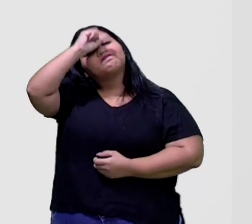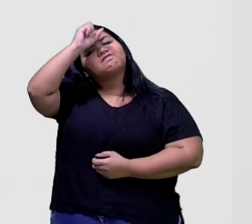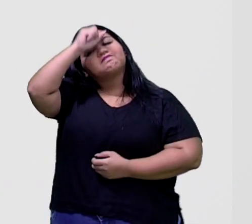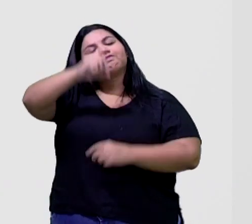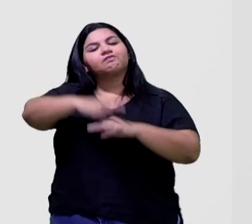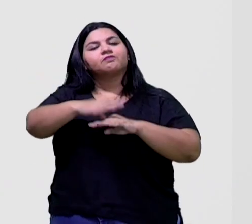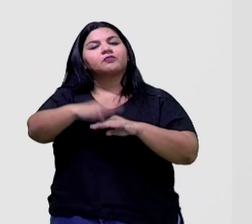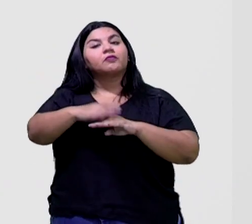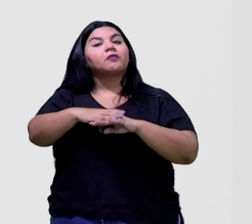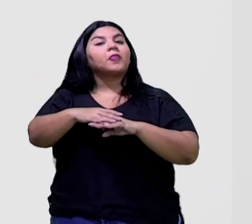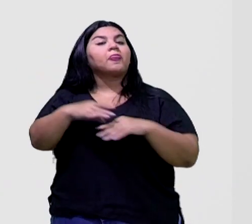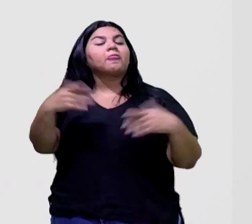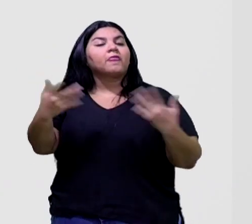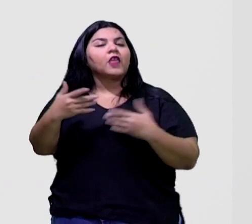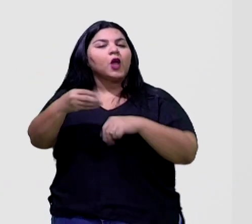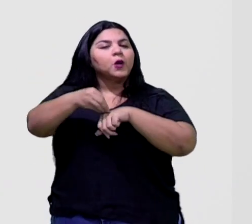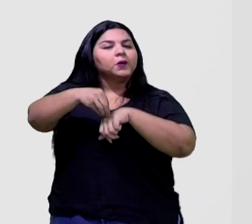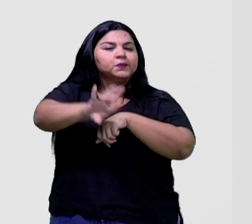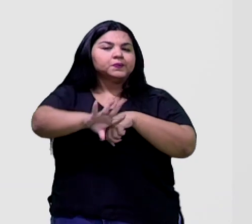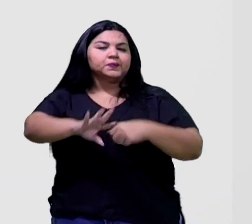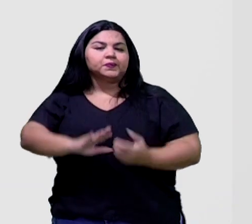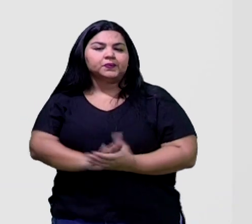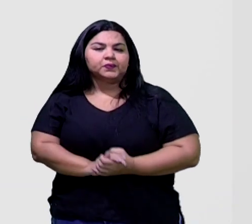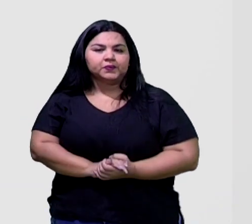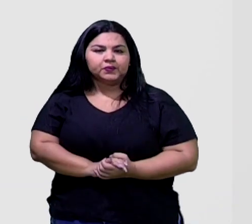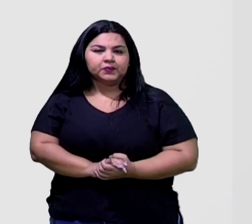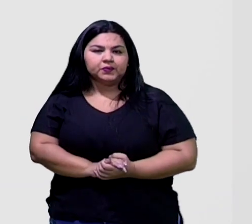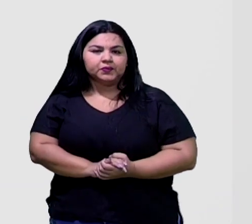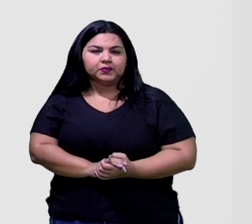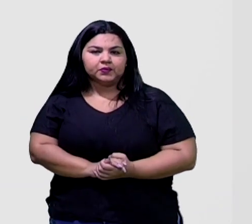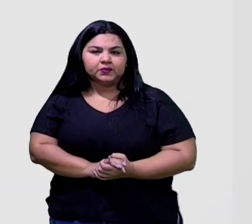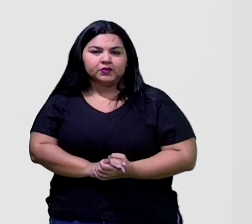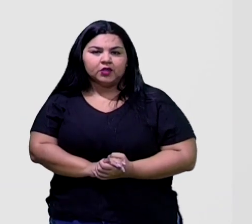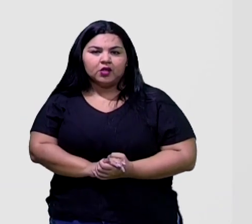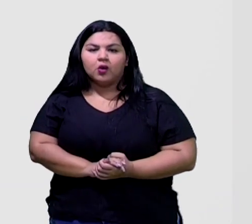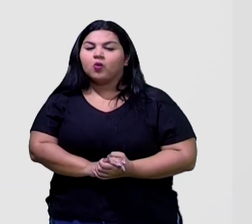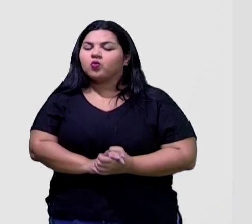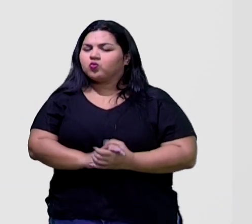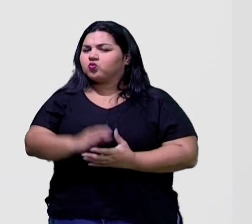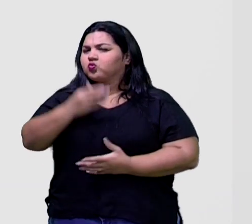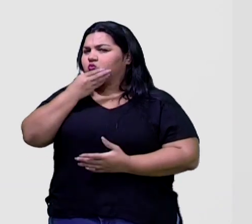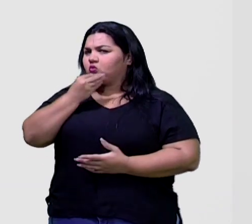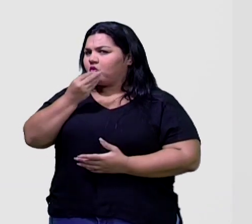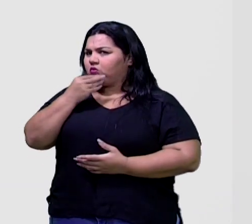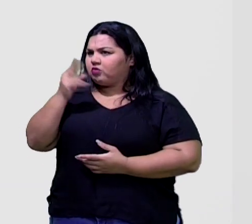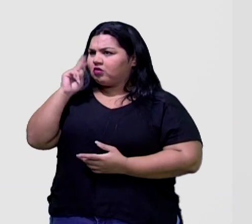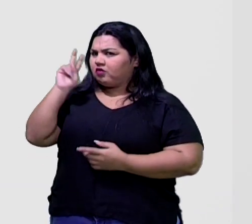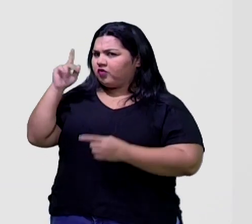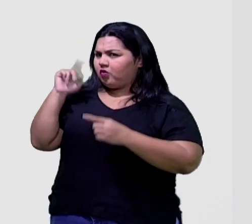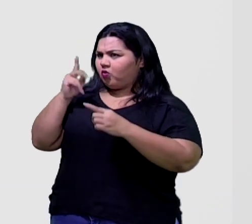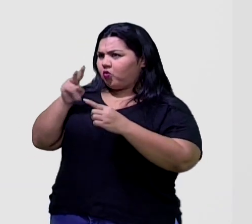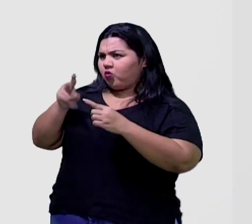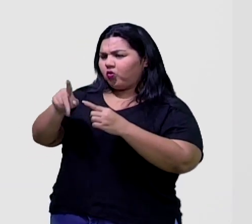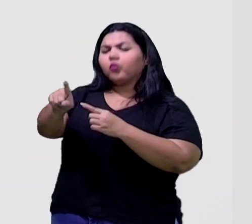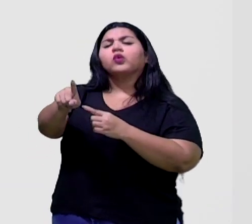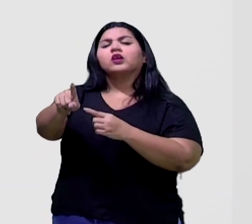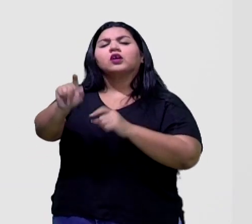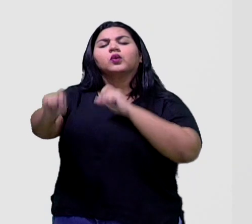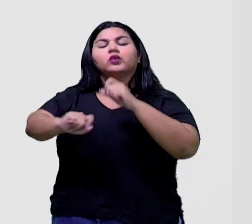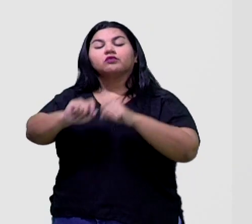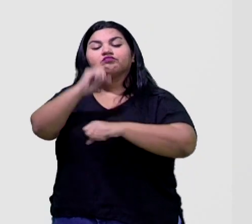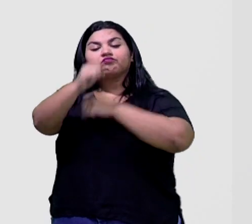indicação do filme que a gente traz pra vocês. O Homem que Viu o Infinito é um filme de 2015,